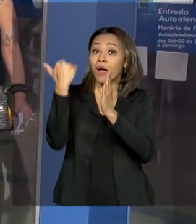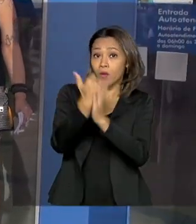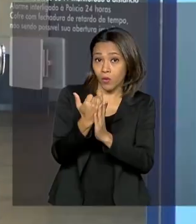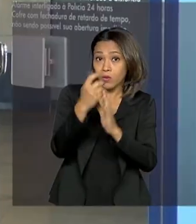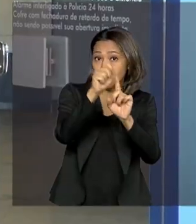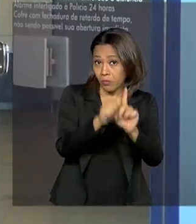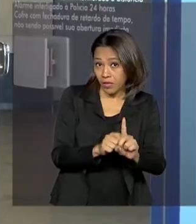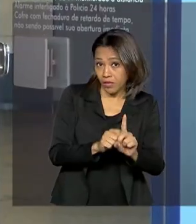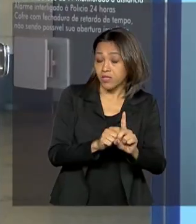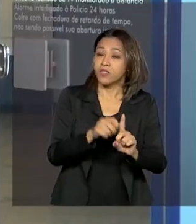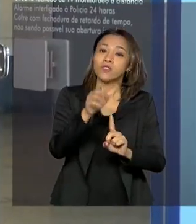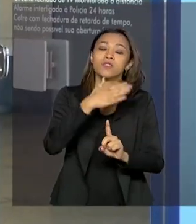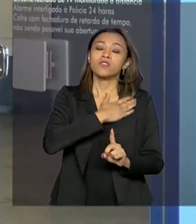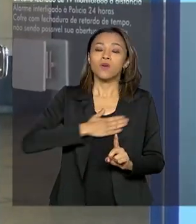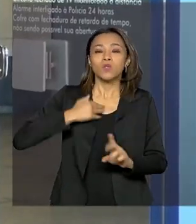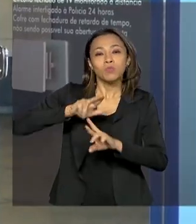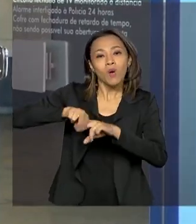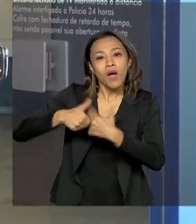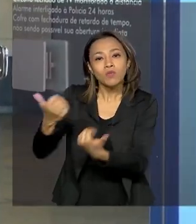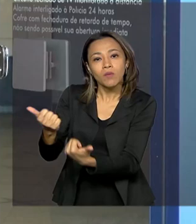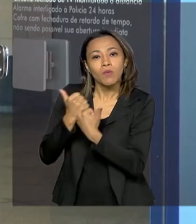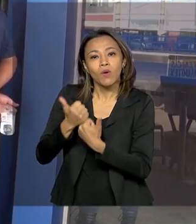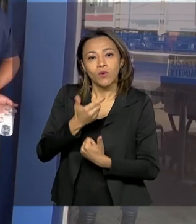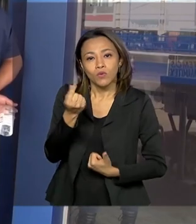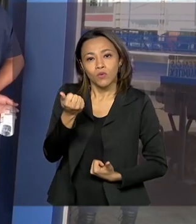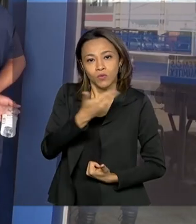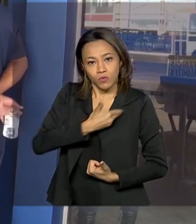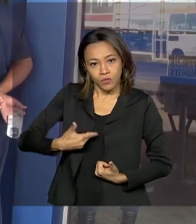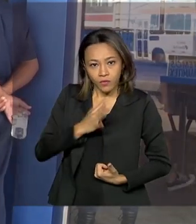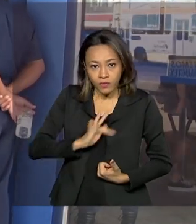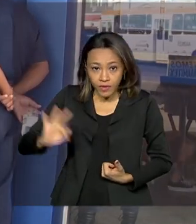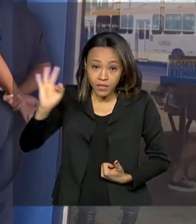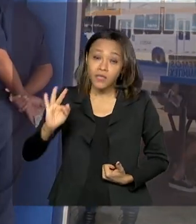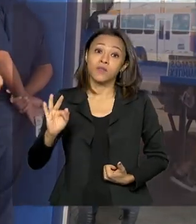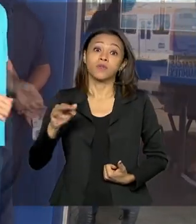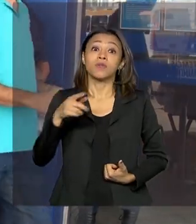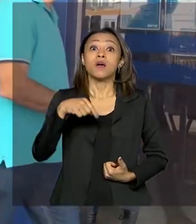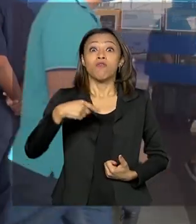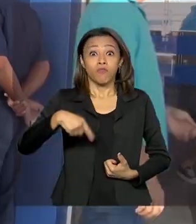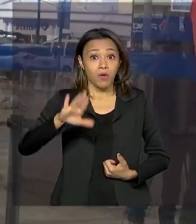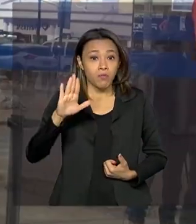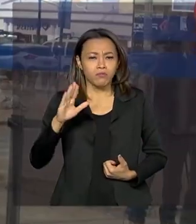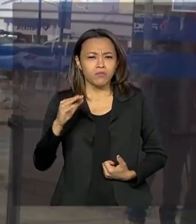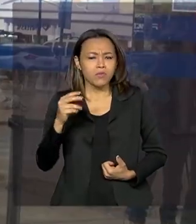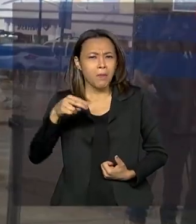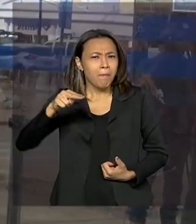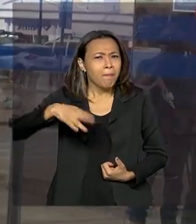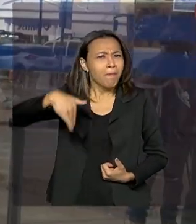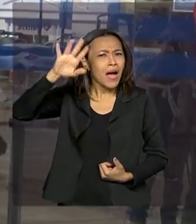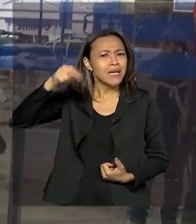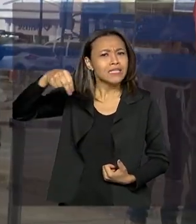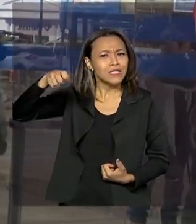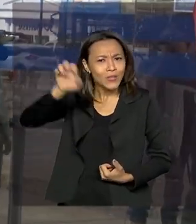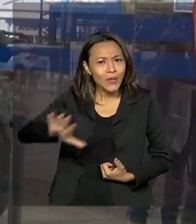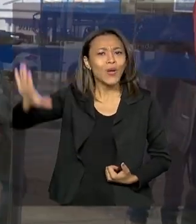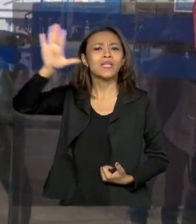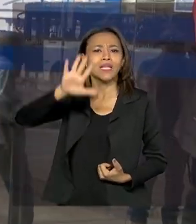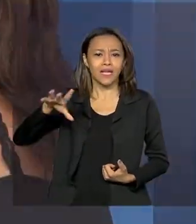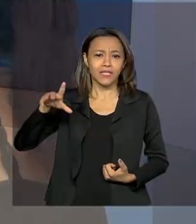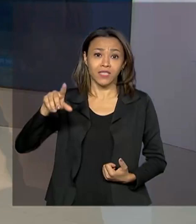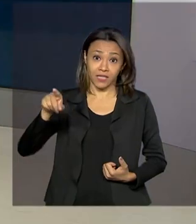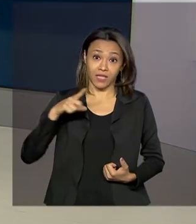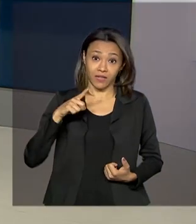benefício. A proporção de domicílios exclusivamente dependentes do auxílio foi maior no Nordeste, ultrapassando